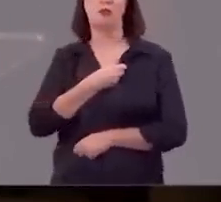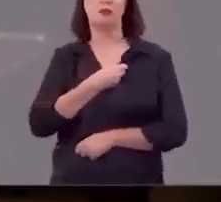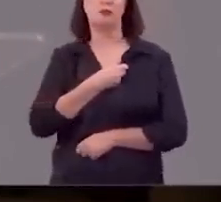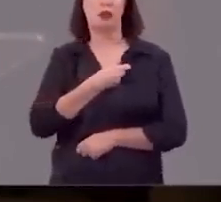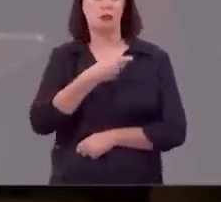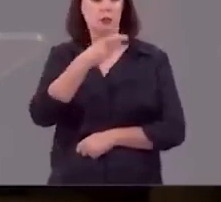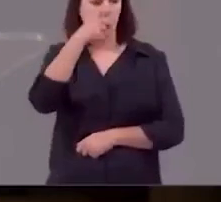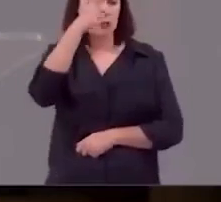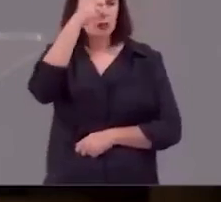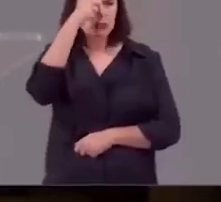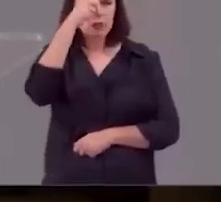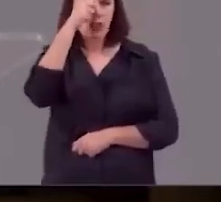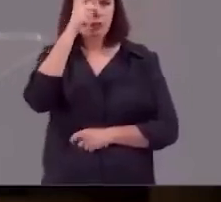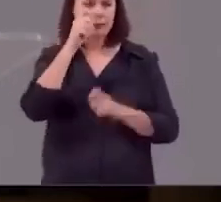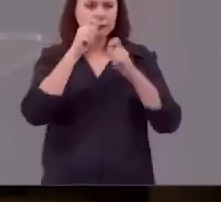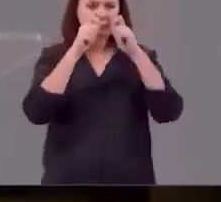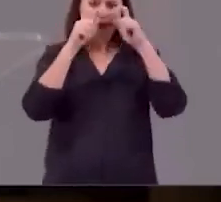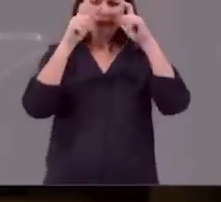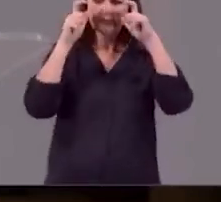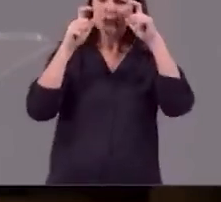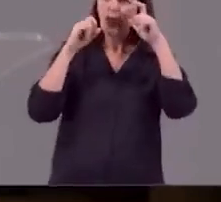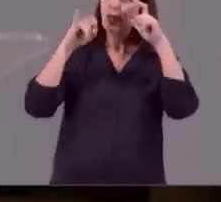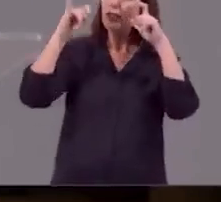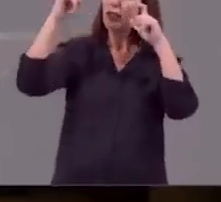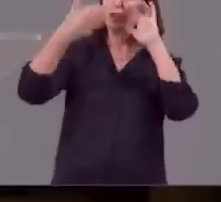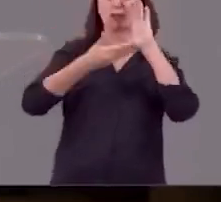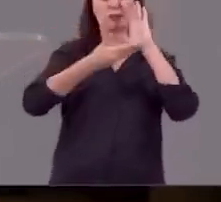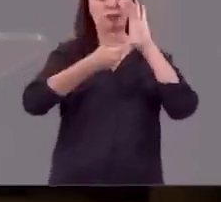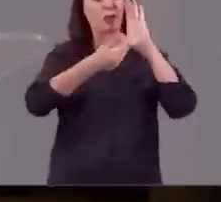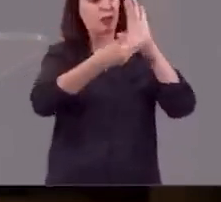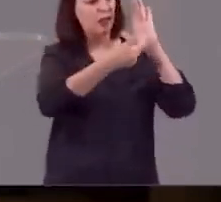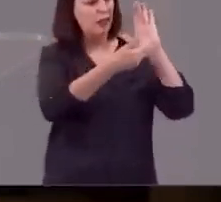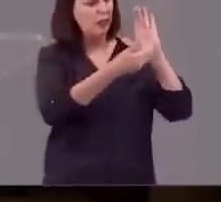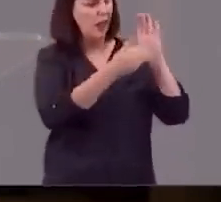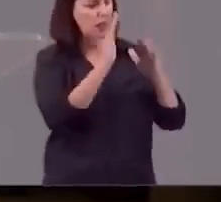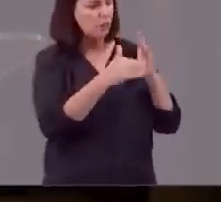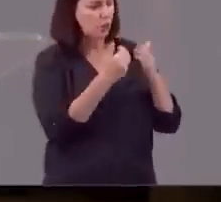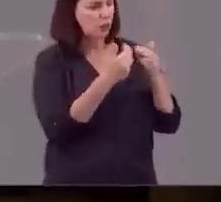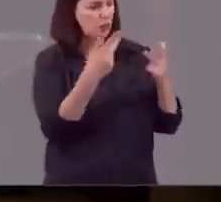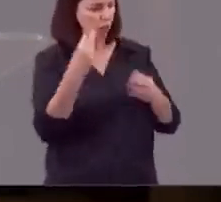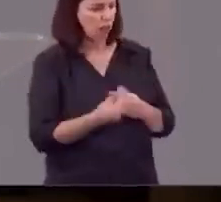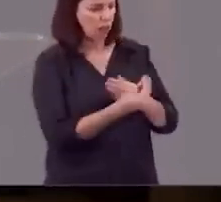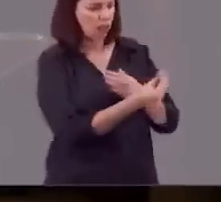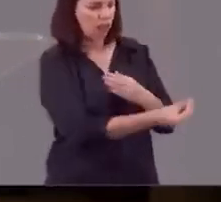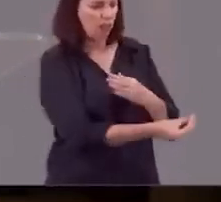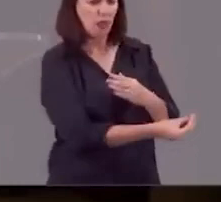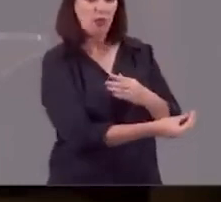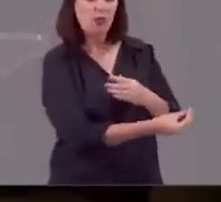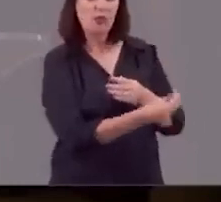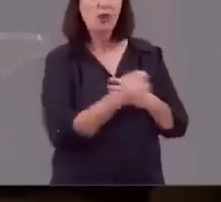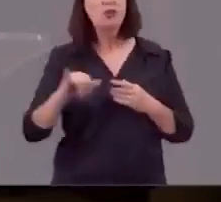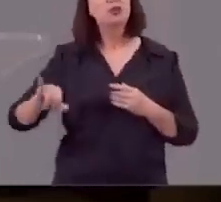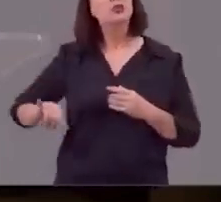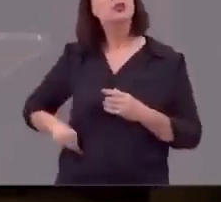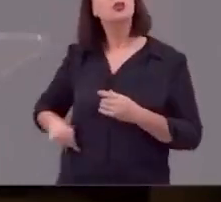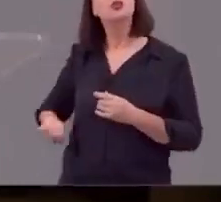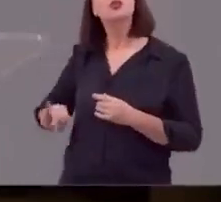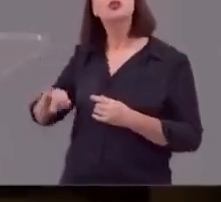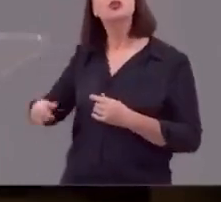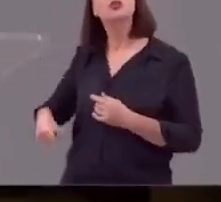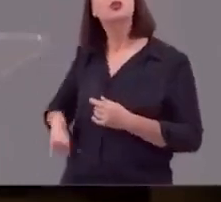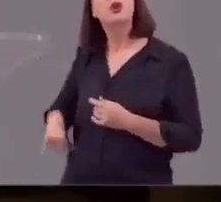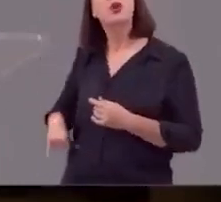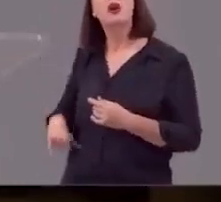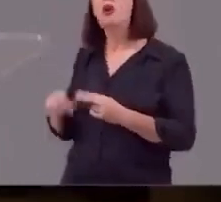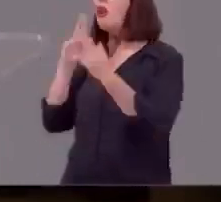Satanás pensou que se Deus tirasse de Jó o que Deus havia dado para Jó Jó blasfemaria contra Deus